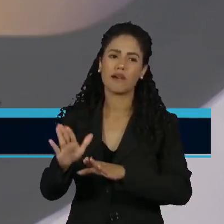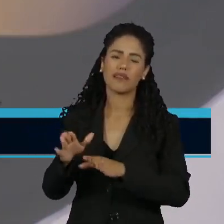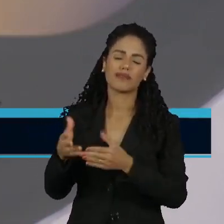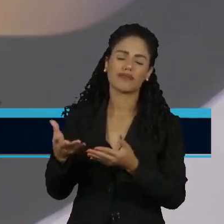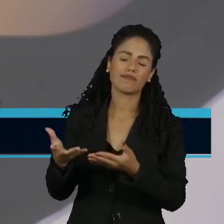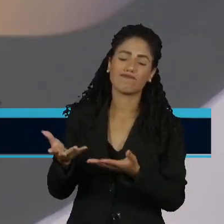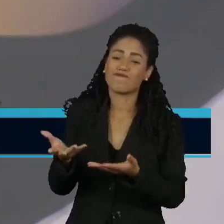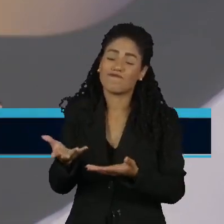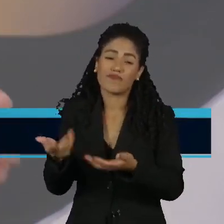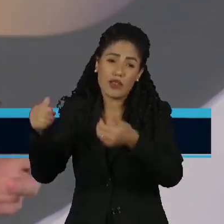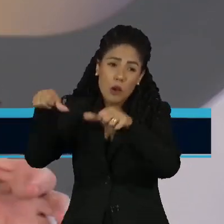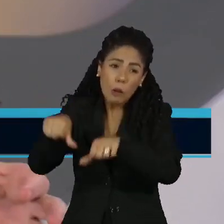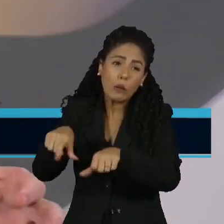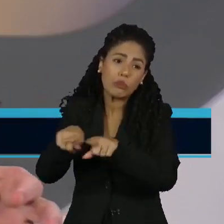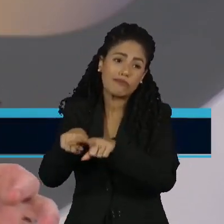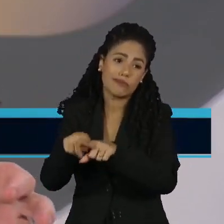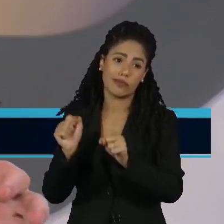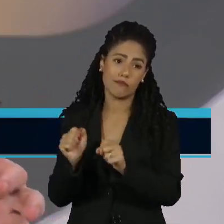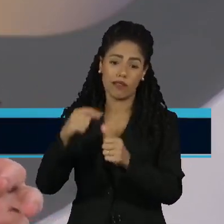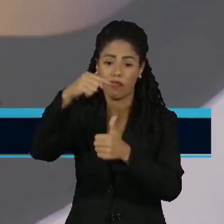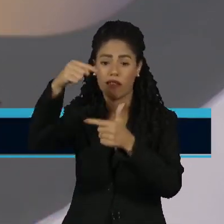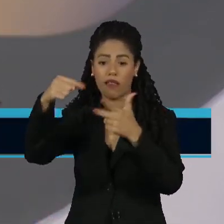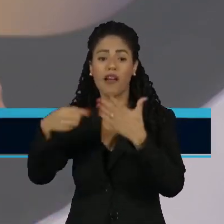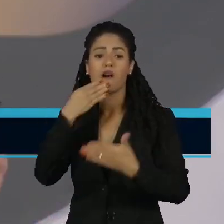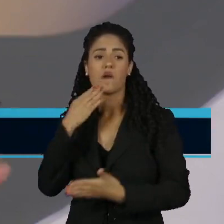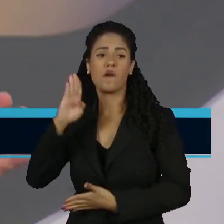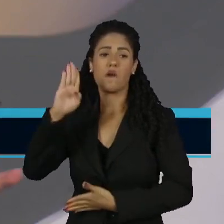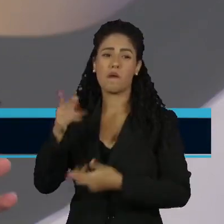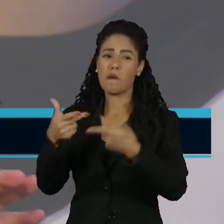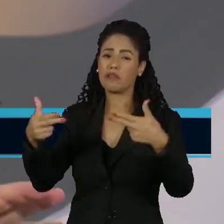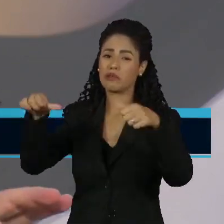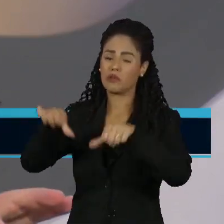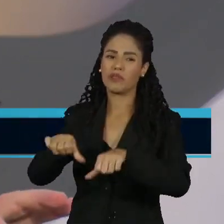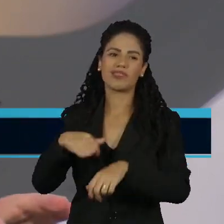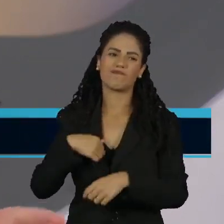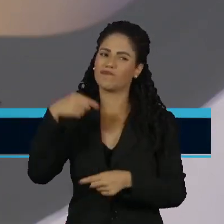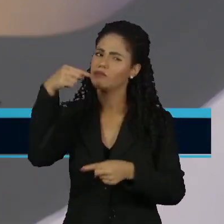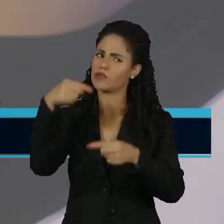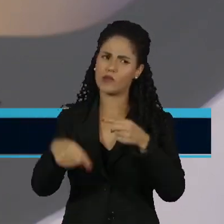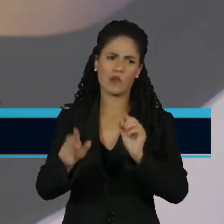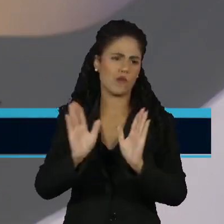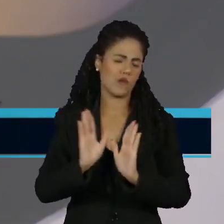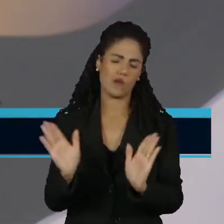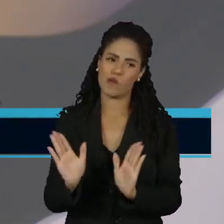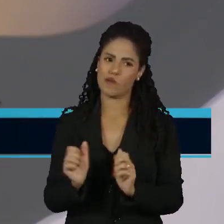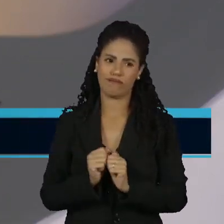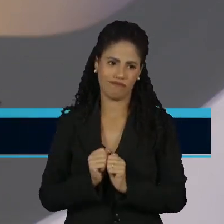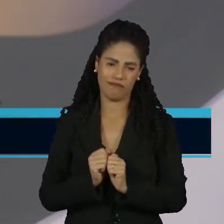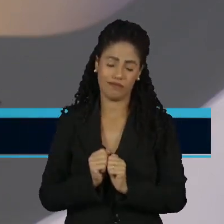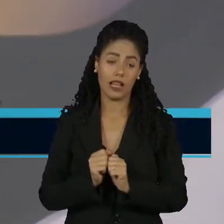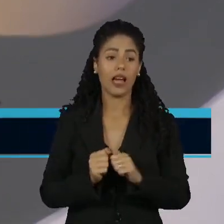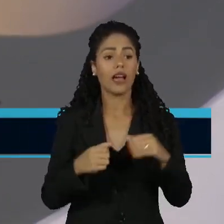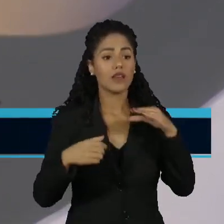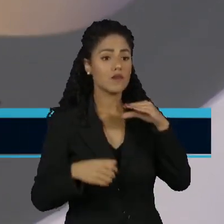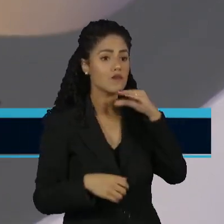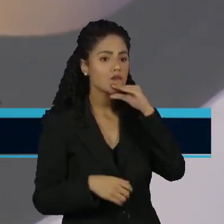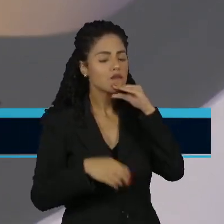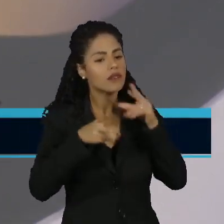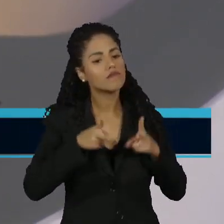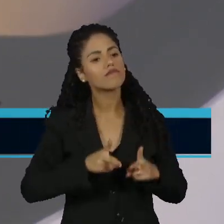arriscadas, eu diria, inclusive algumas delas eu acho que não são operacionais. E o Massa representa